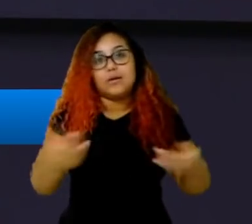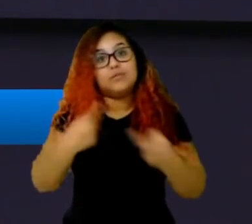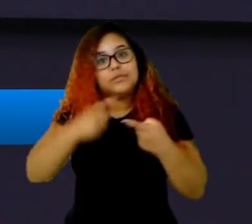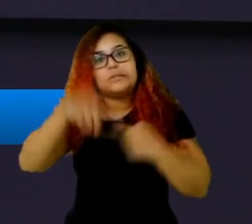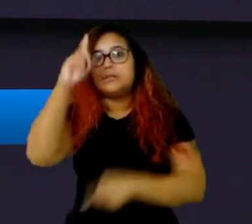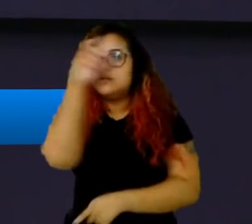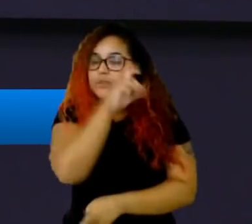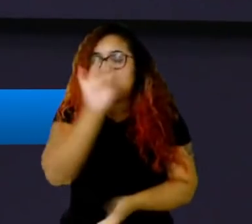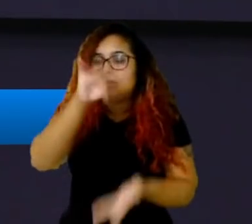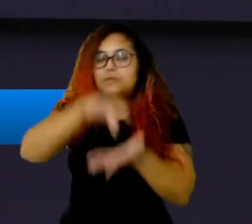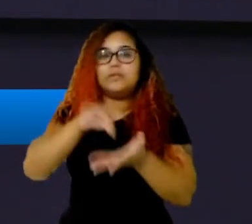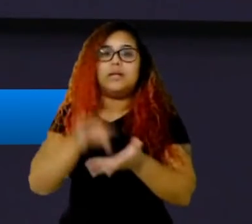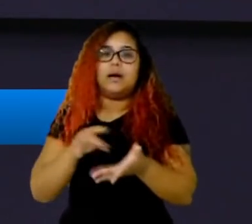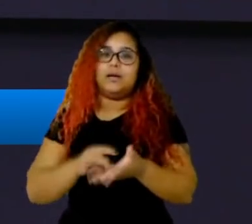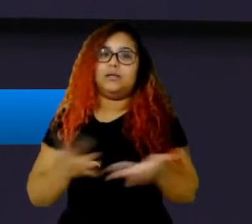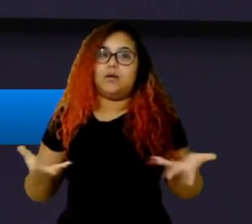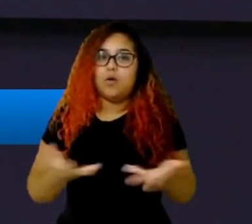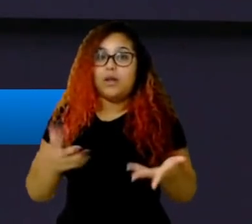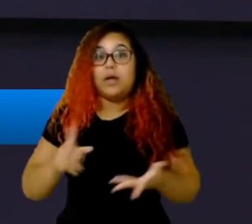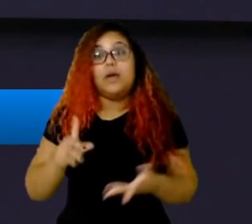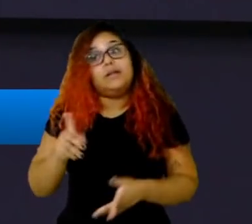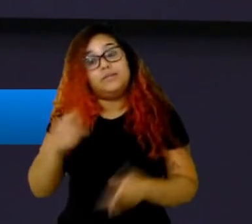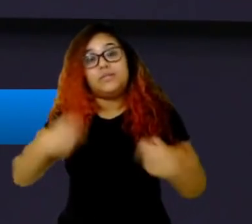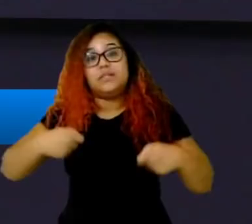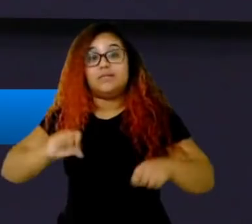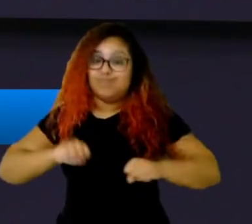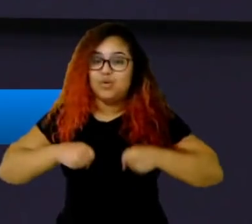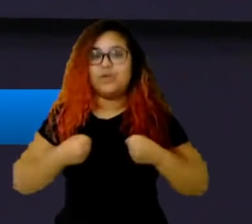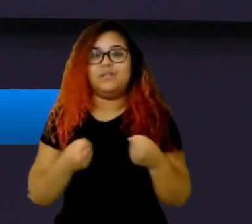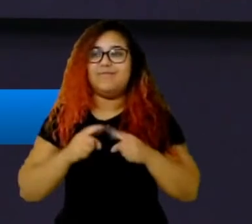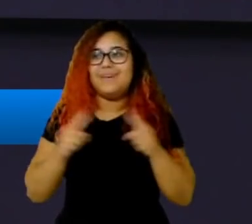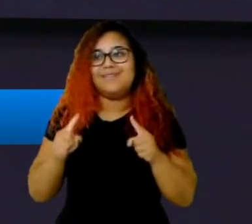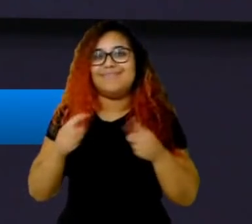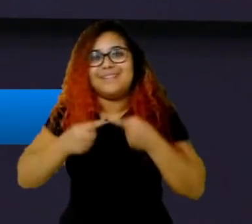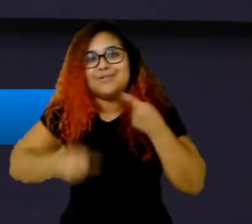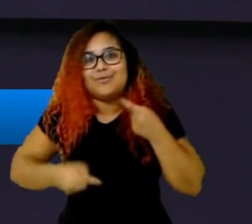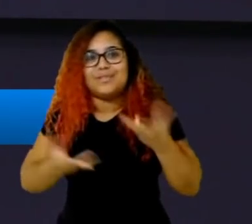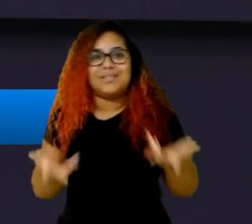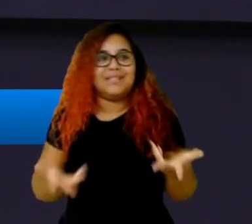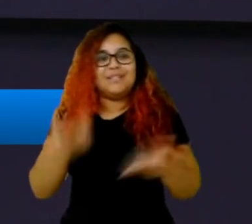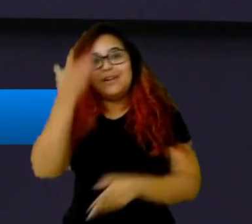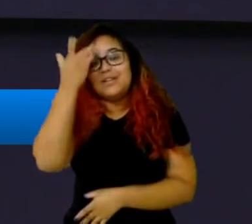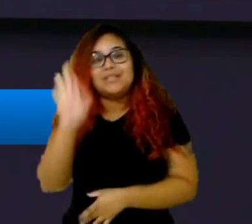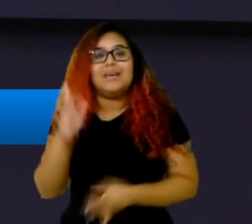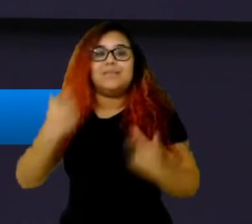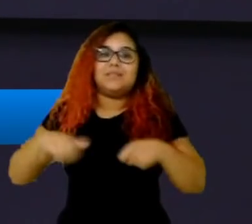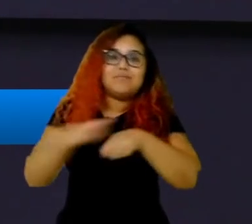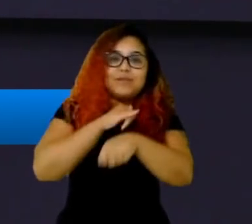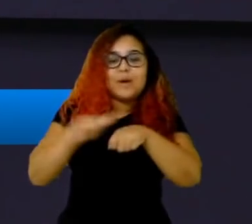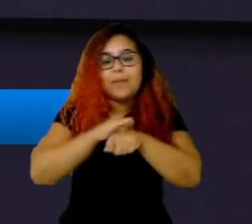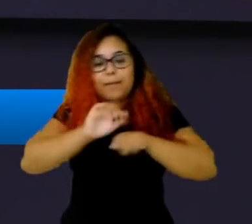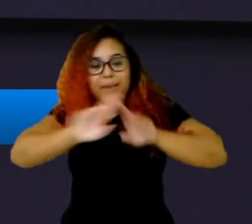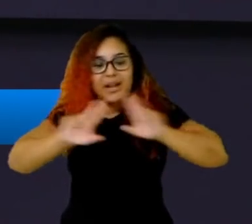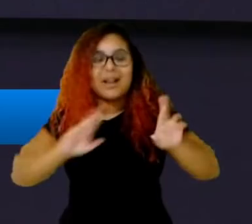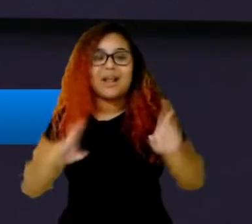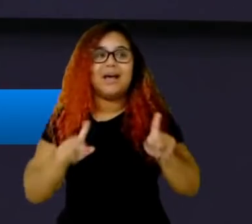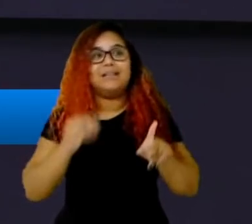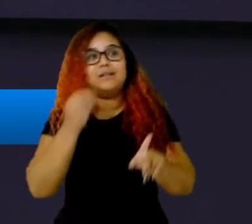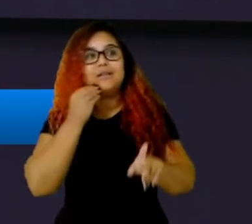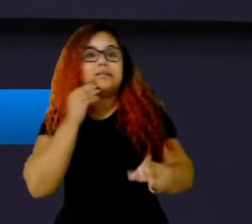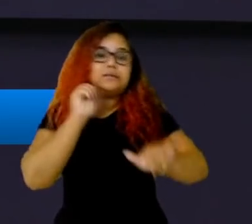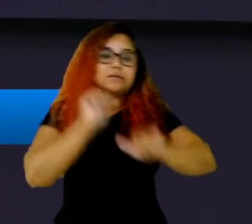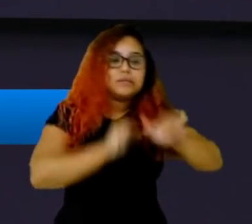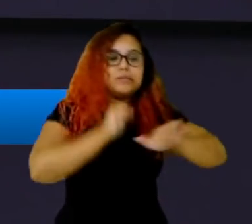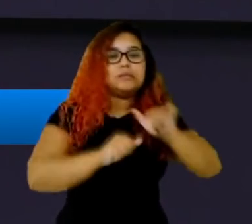tentam ser proativos não tá dando certo, quando eles esperam um pouco mais pra escalar no jogo também não tá dando certo, já passei um pouco por essa situação,